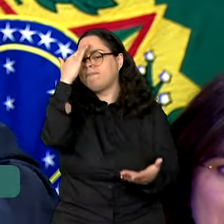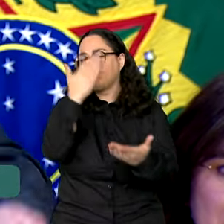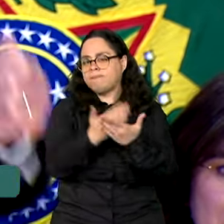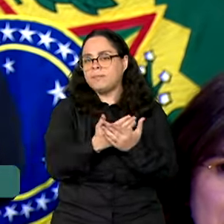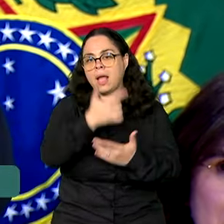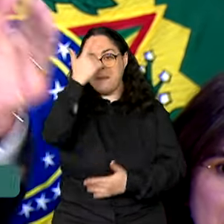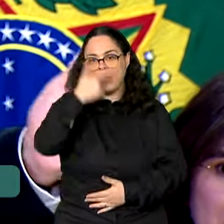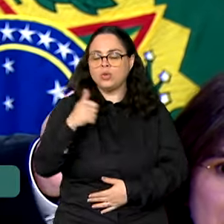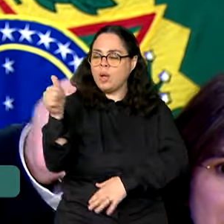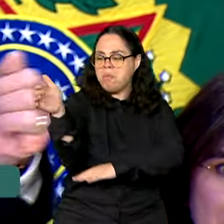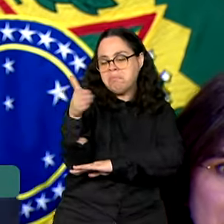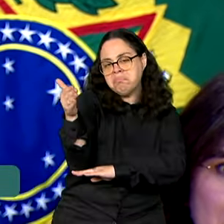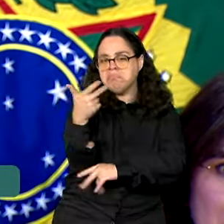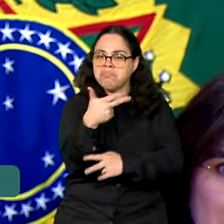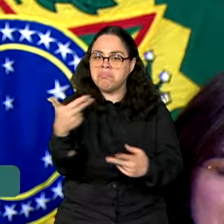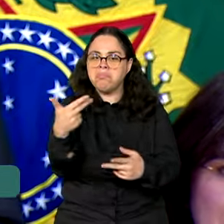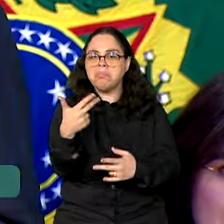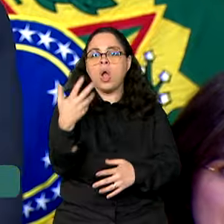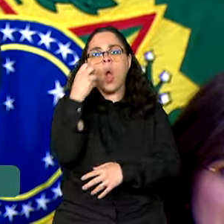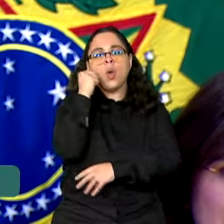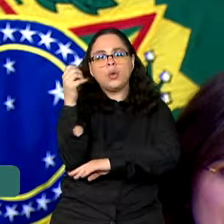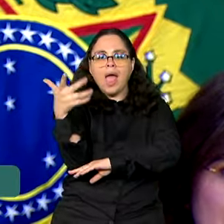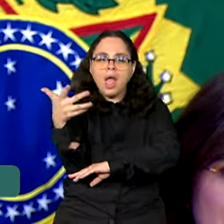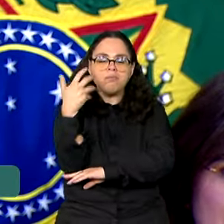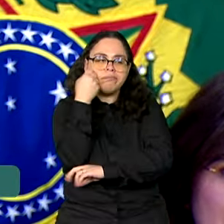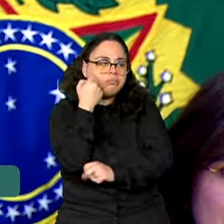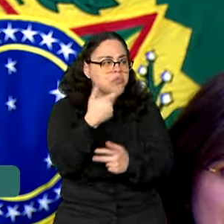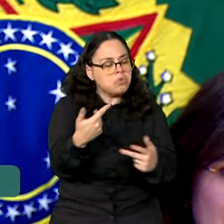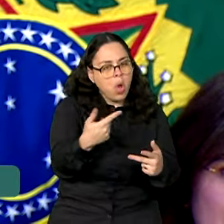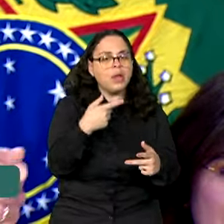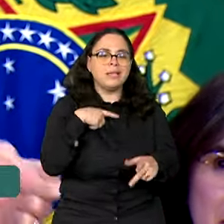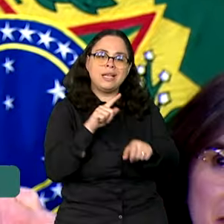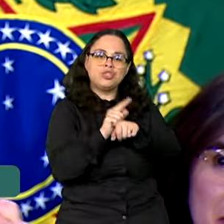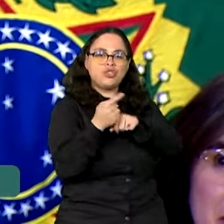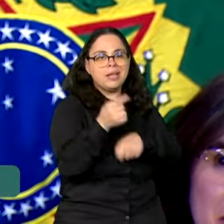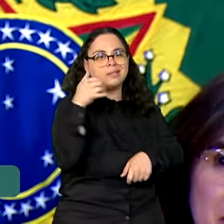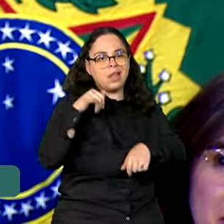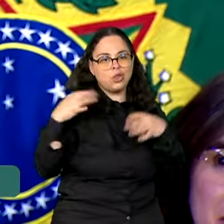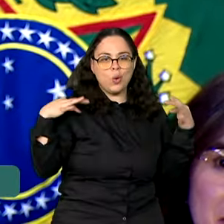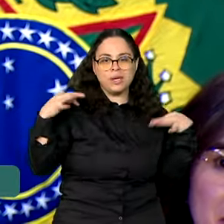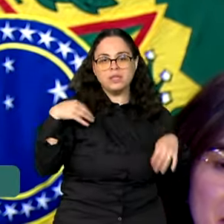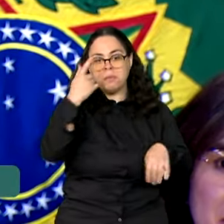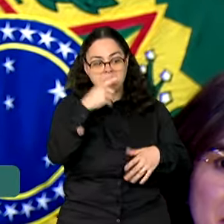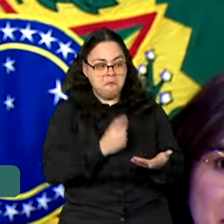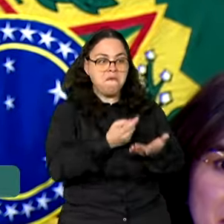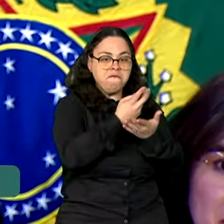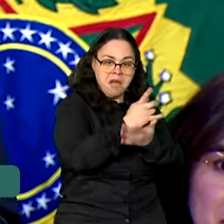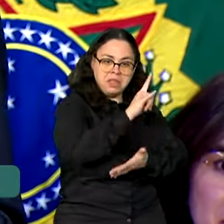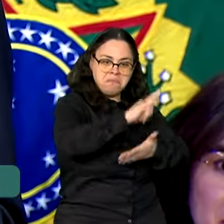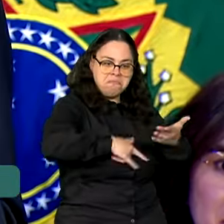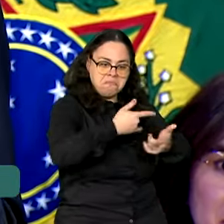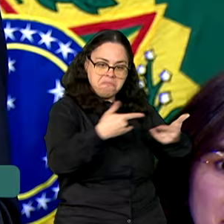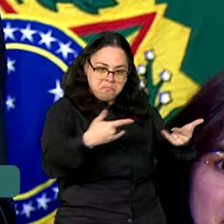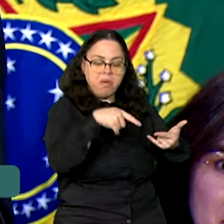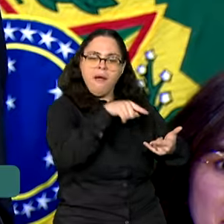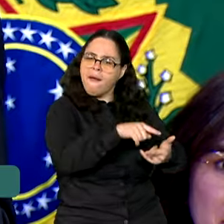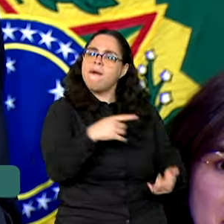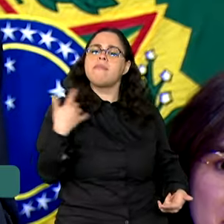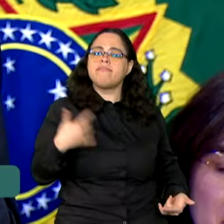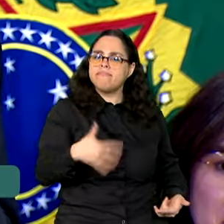que tem sua posada, no cara que tem seu altezinho, no cara que tem a sua agência, na pessoa que vende a passagem, é um